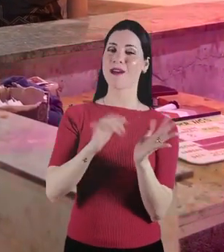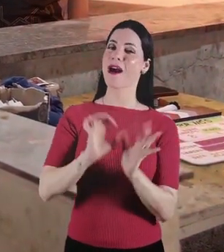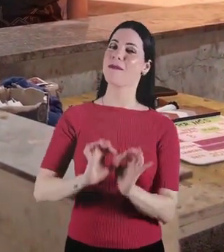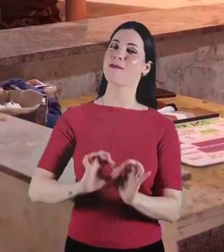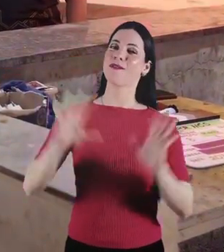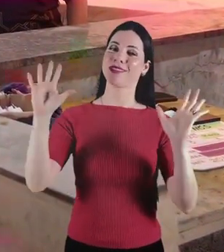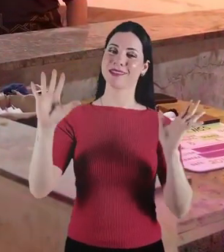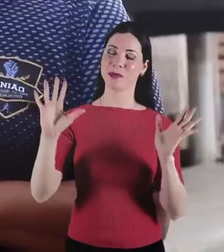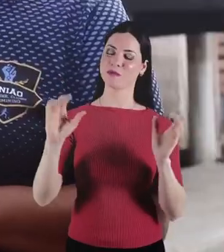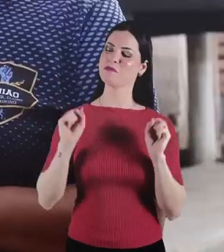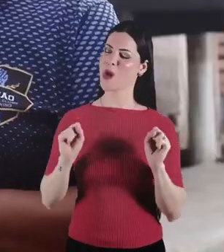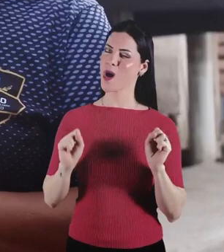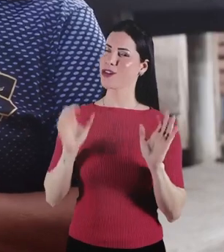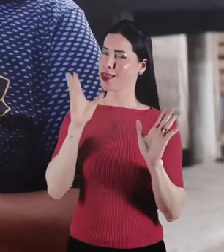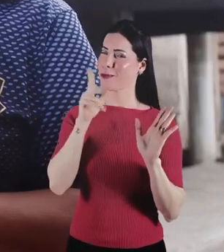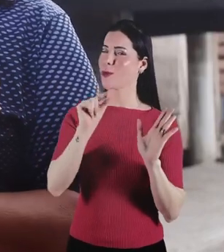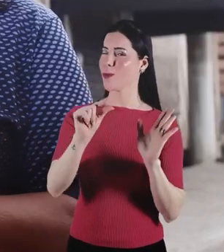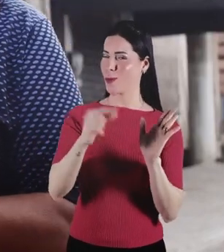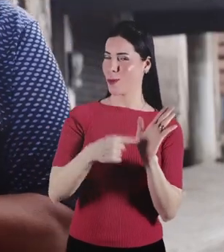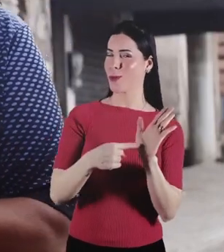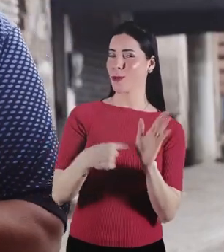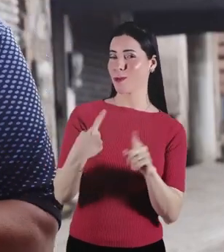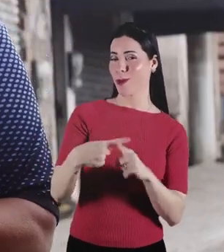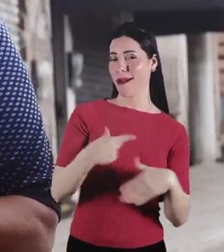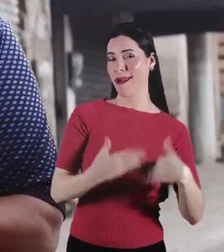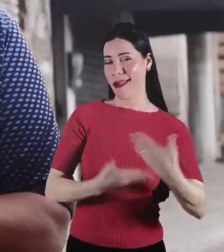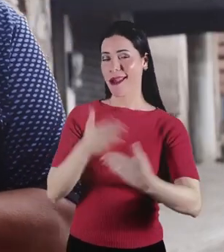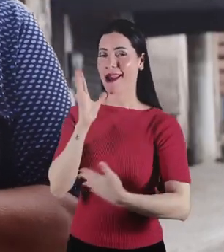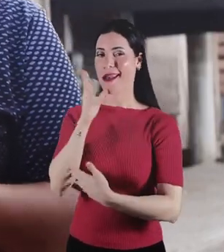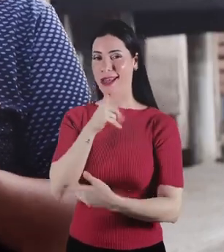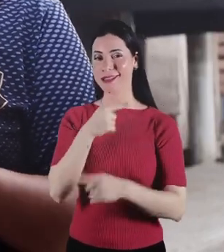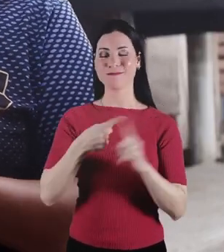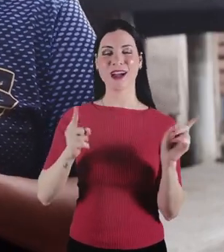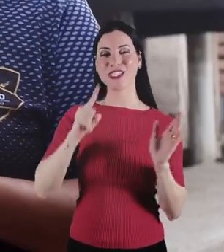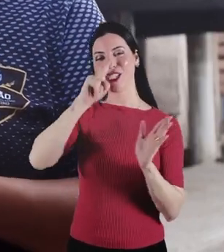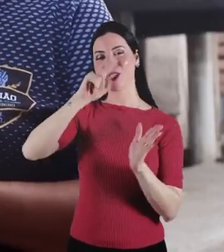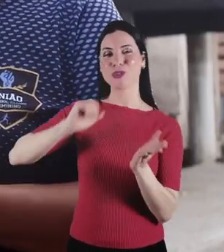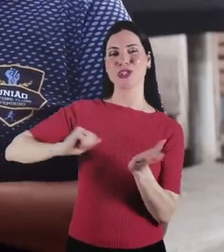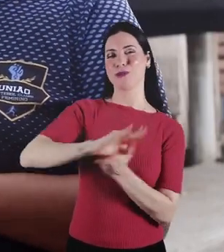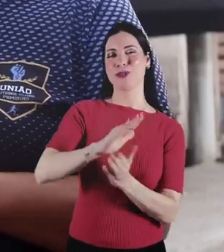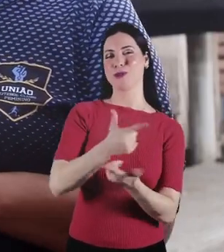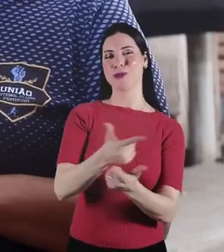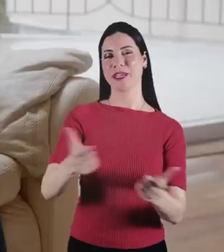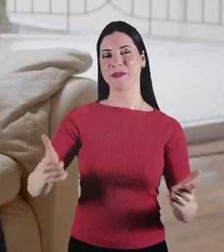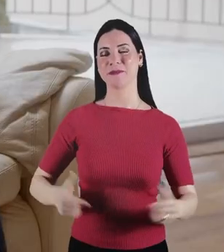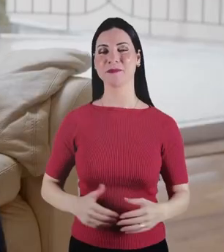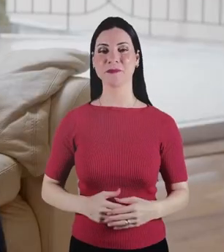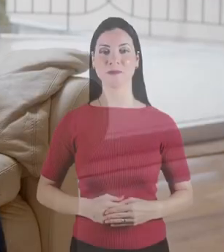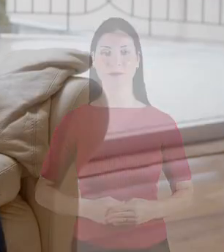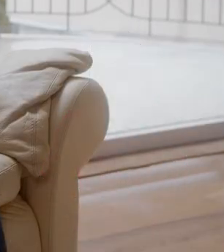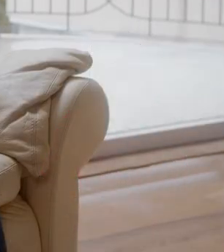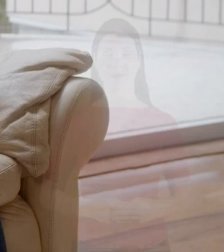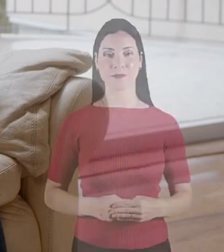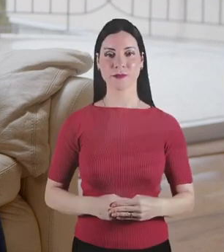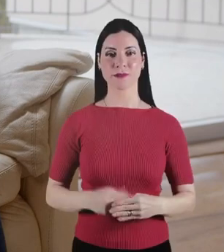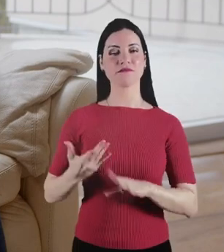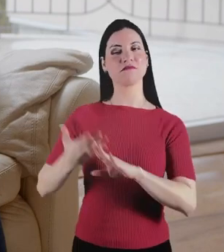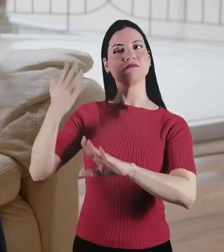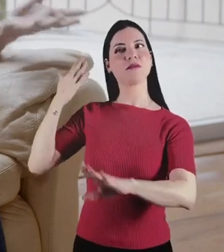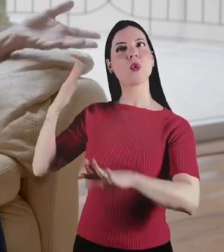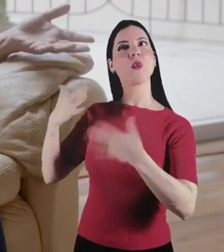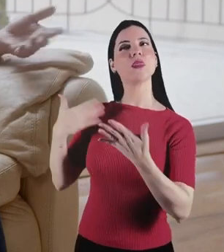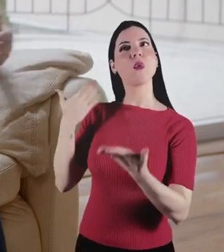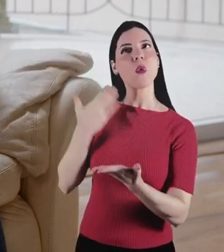de regularização. Pode demorar um pouco, porque é um processo lento, mas não temos mais o risco de despejo. Quando eu comecei a